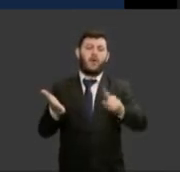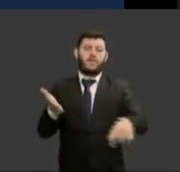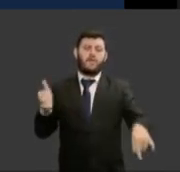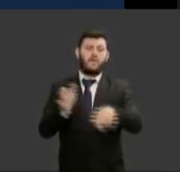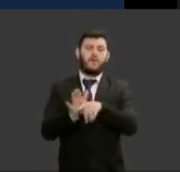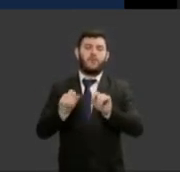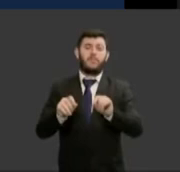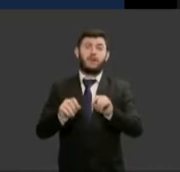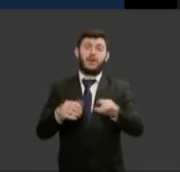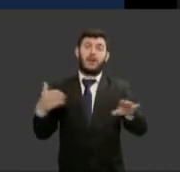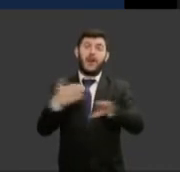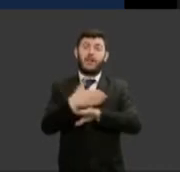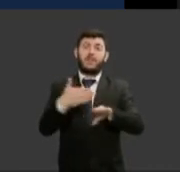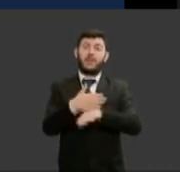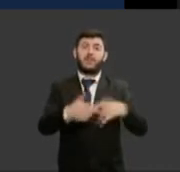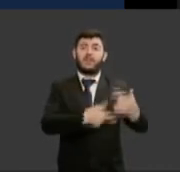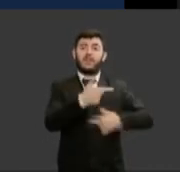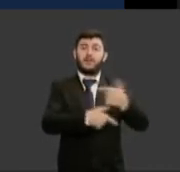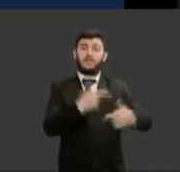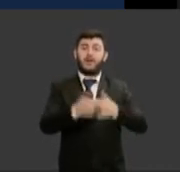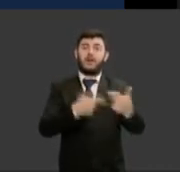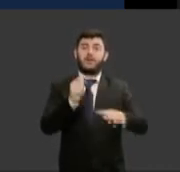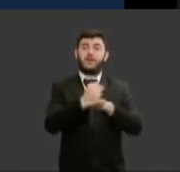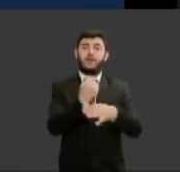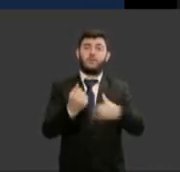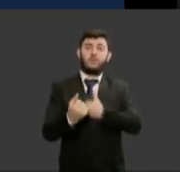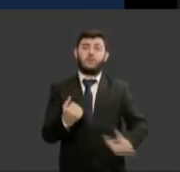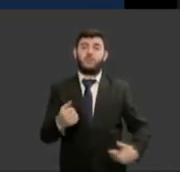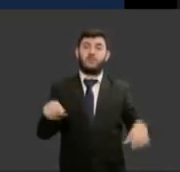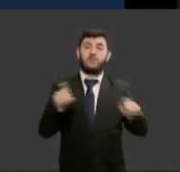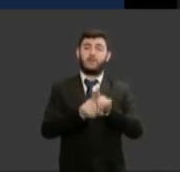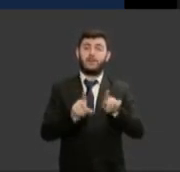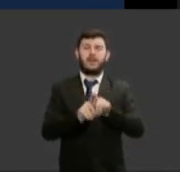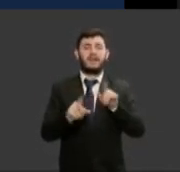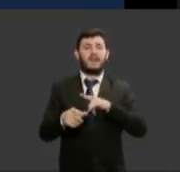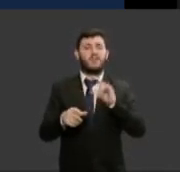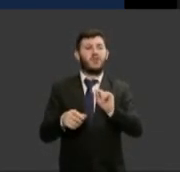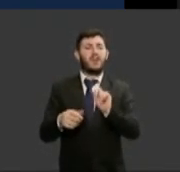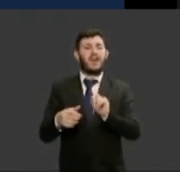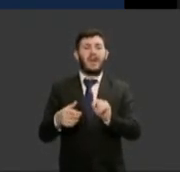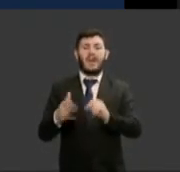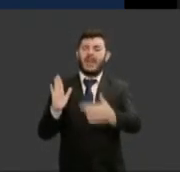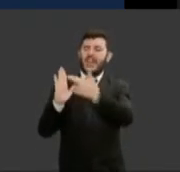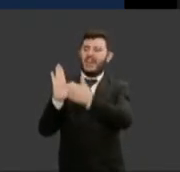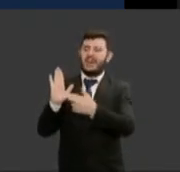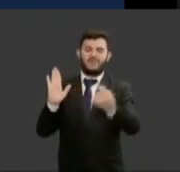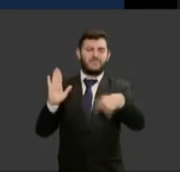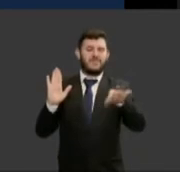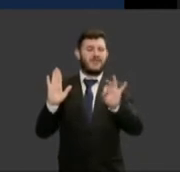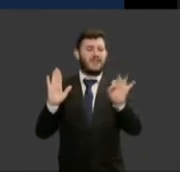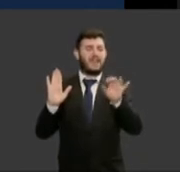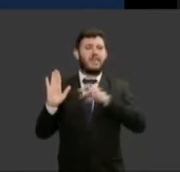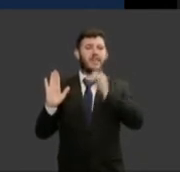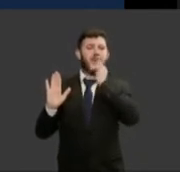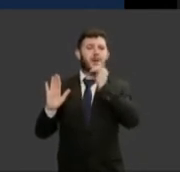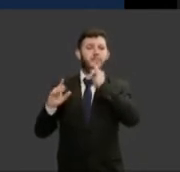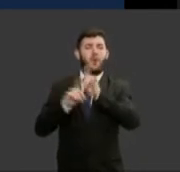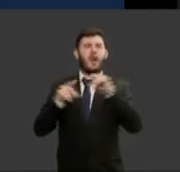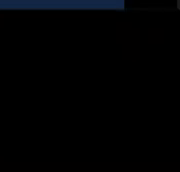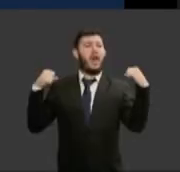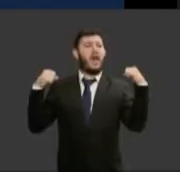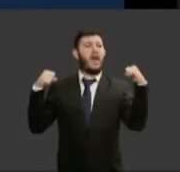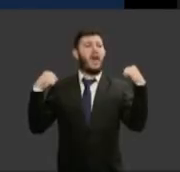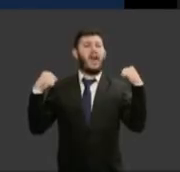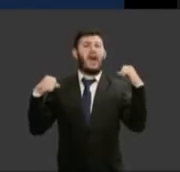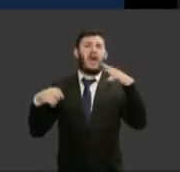exigência podem estar sendo colocados de maneira desnecessária uma prova física que seja exigência demais diante da atividade